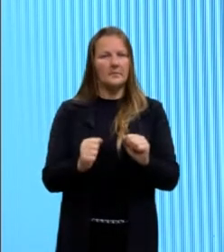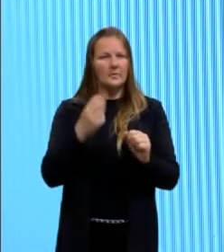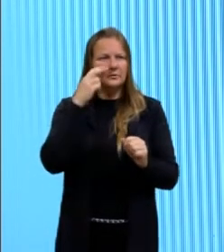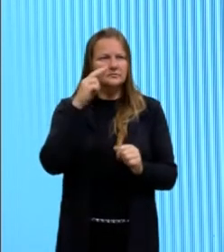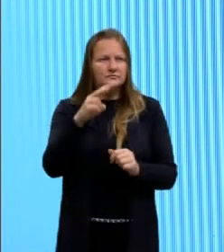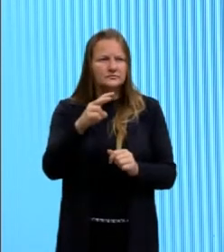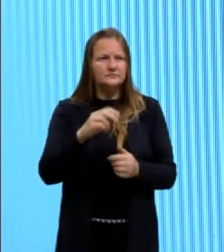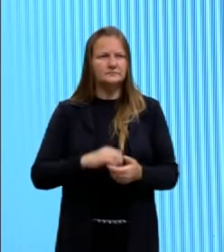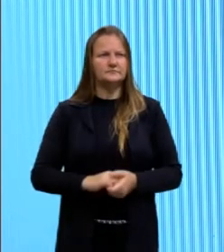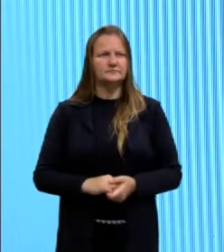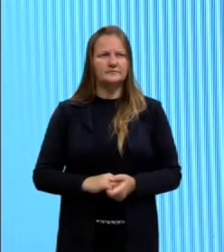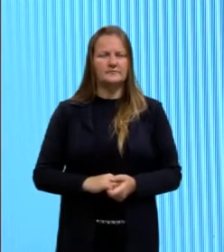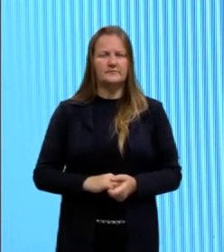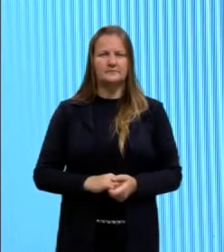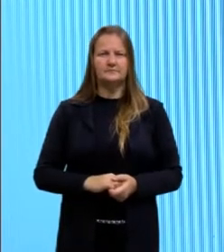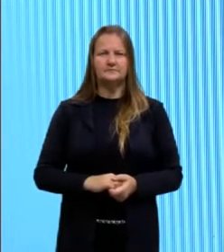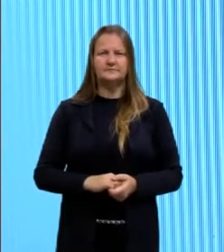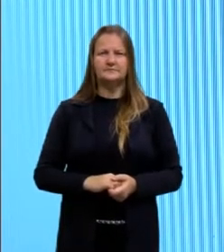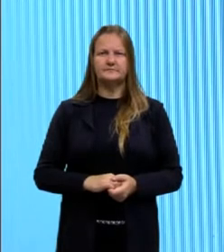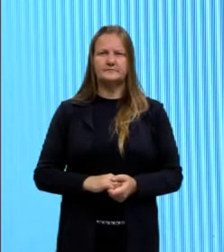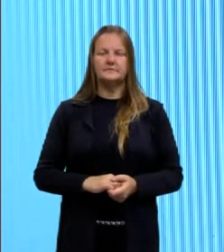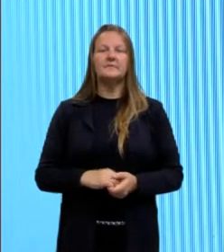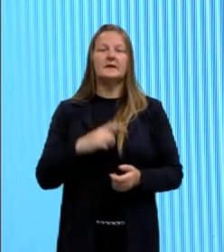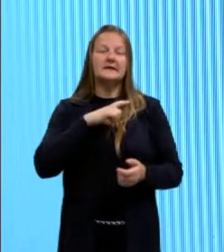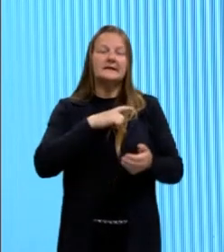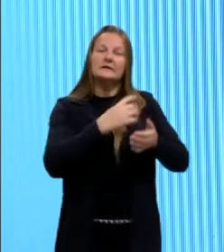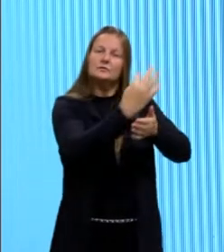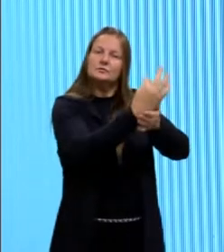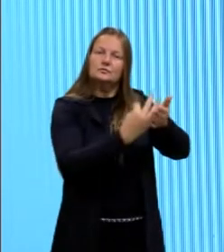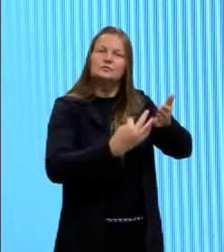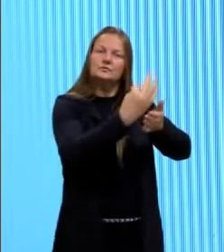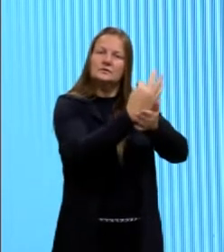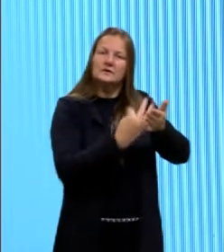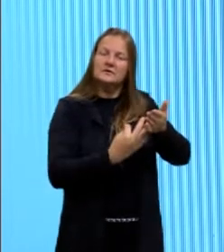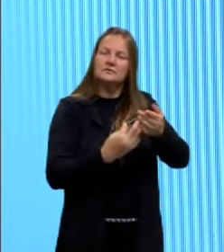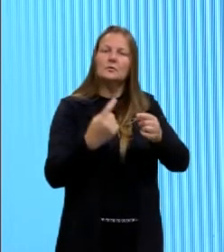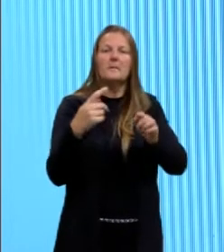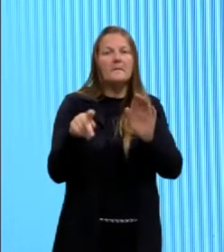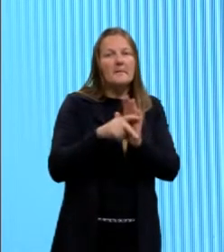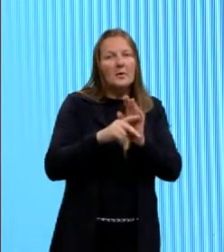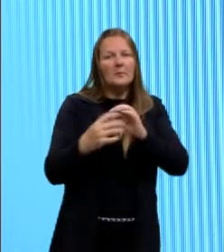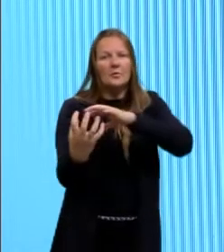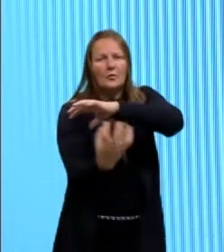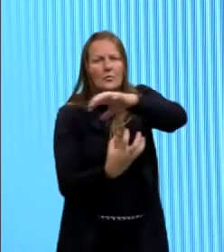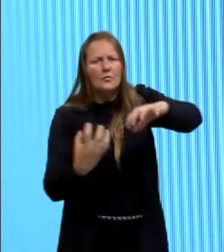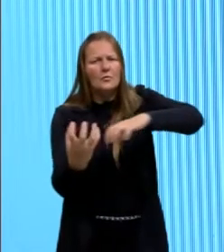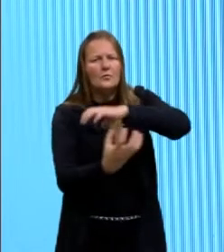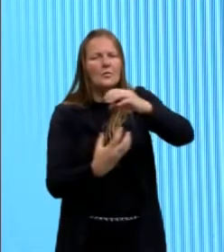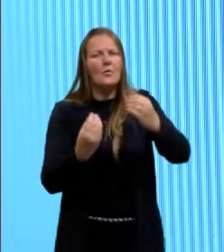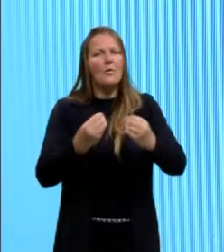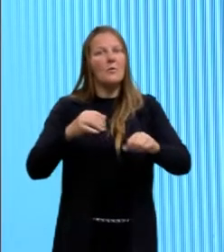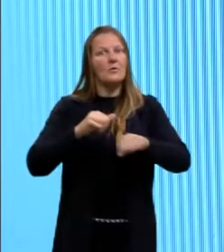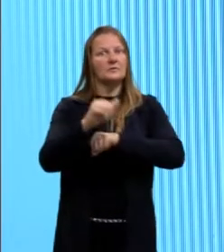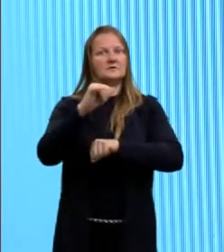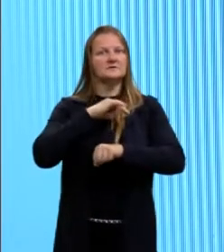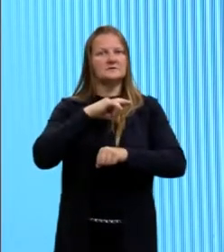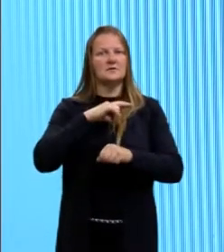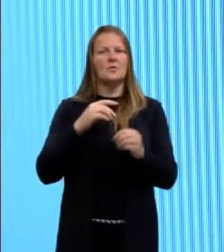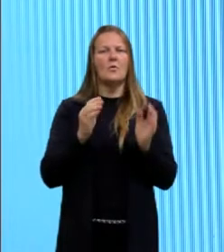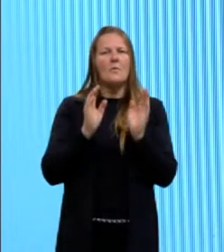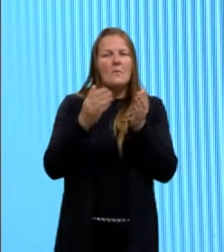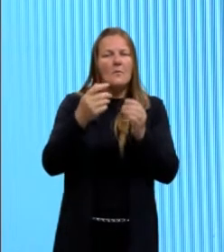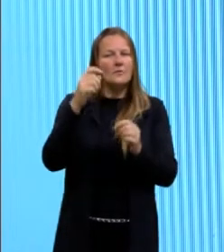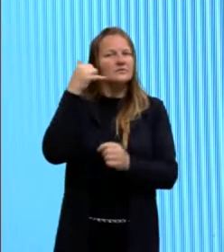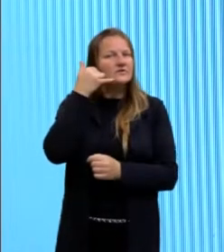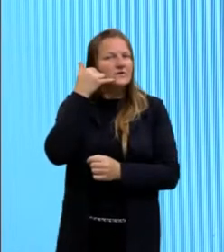texto, né, sobre essa Revolução Iraniana, como foi aquela coisa toda, aponta aí o teu